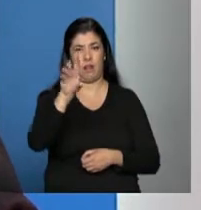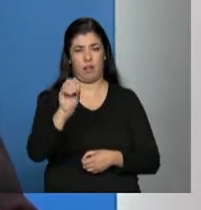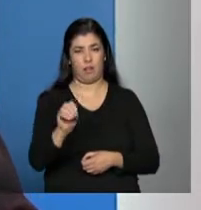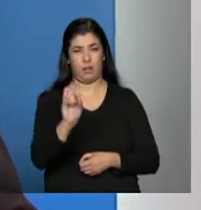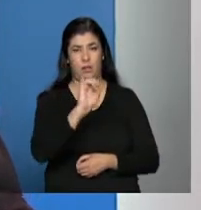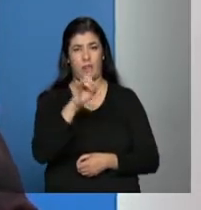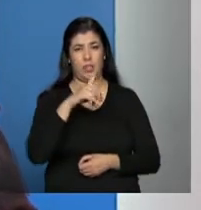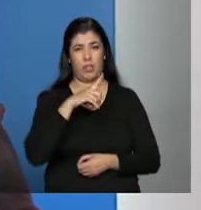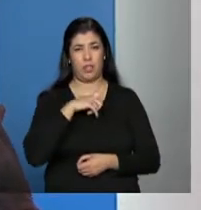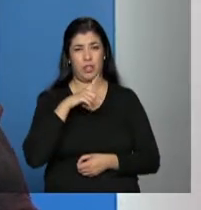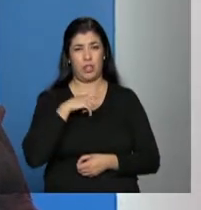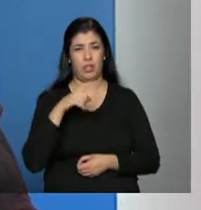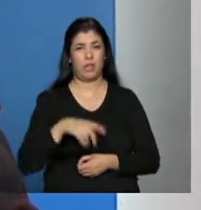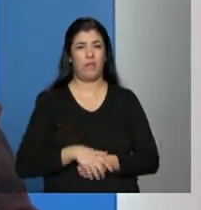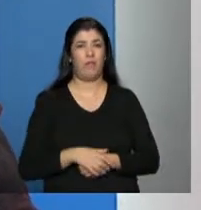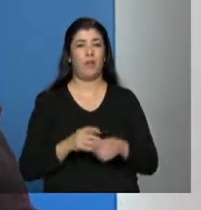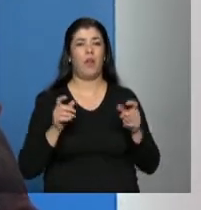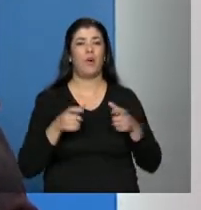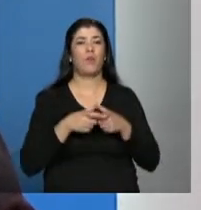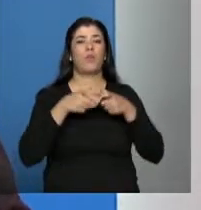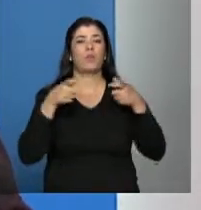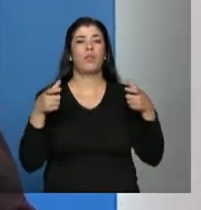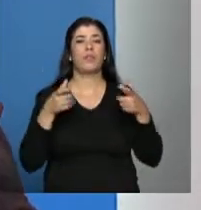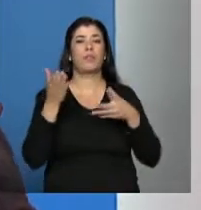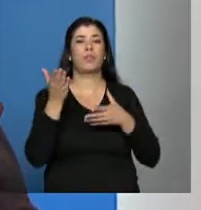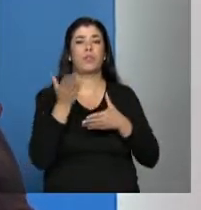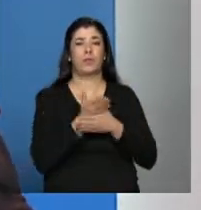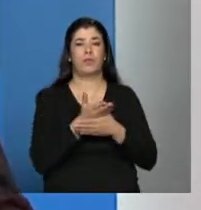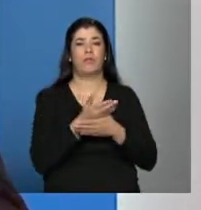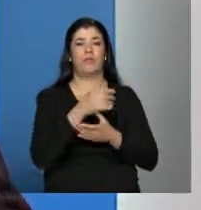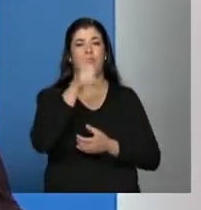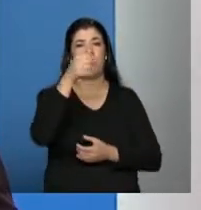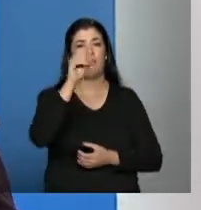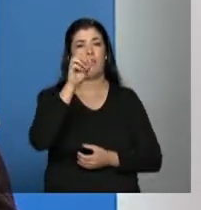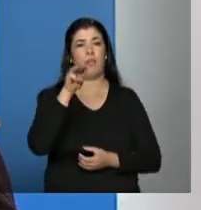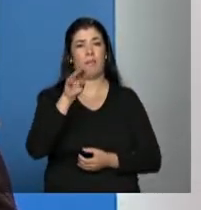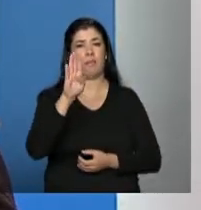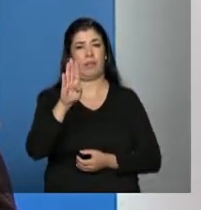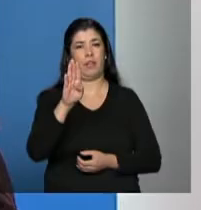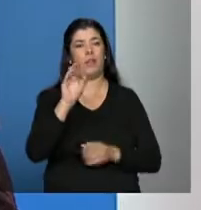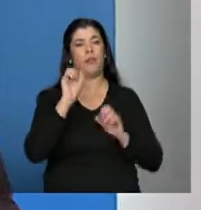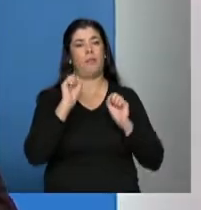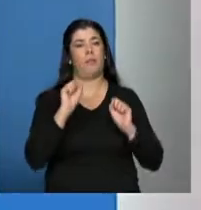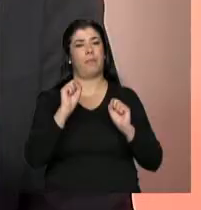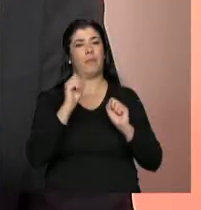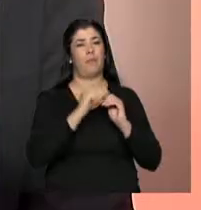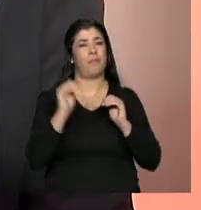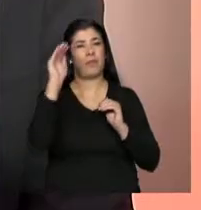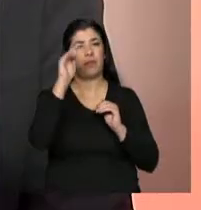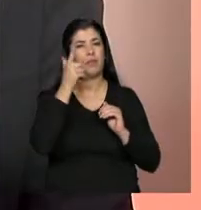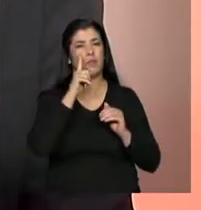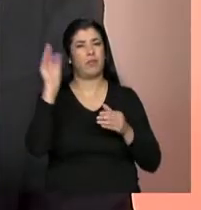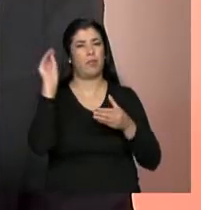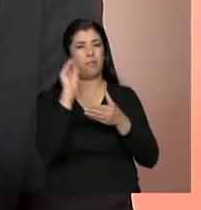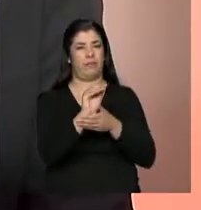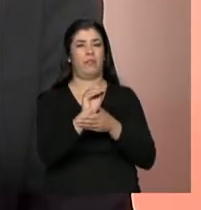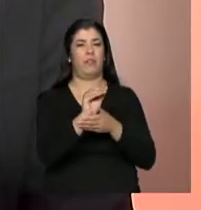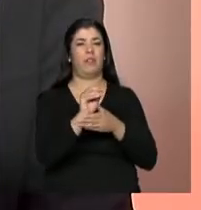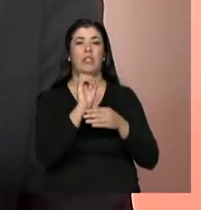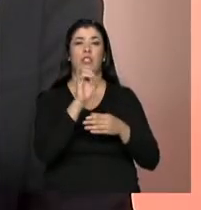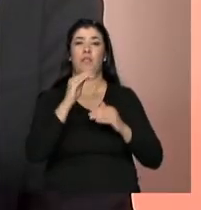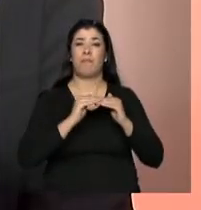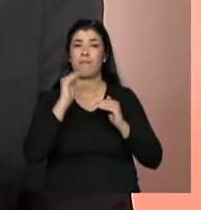pode dar problema. Vai dar, vai acusar um erro. Então, qual é a dica? Fracione o documento e mais de um anexo, se for